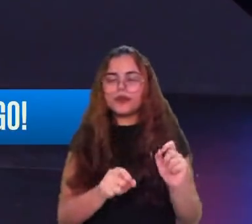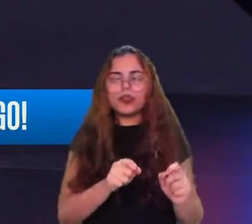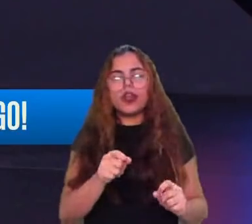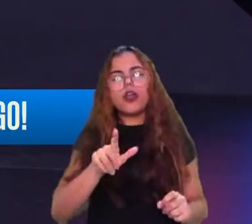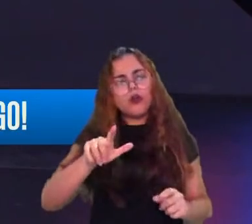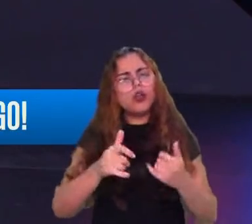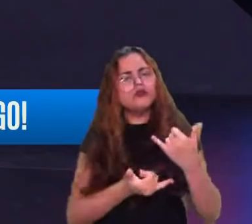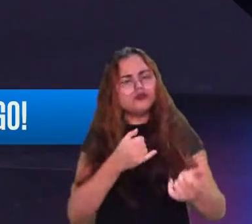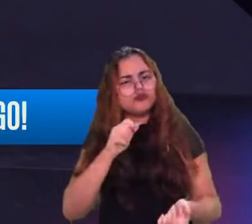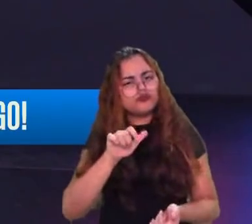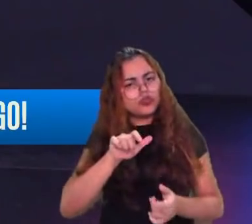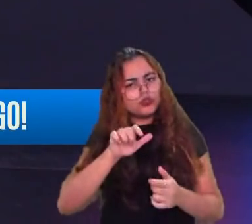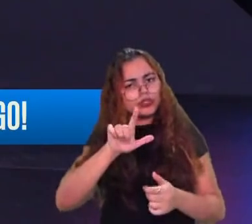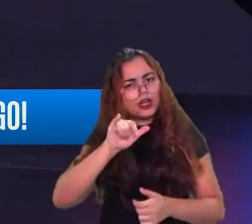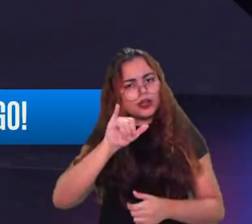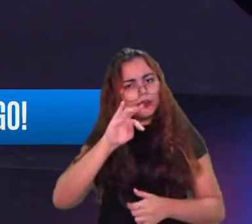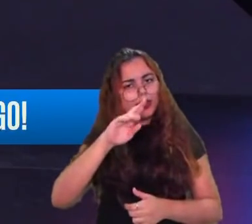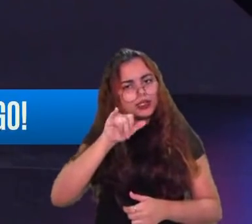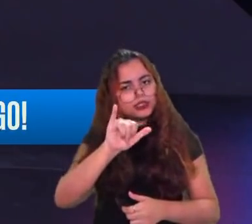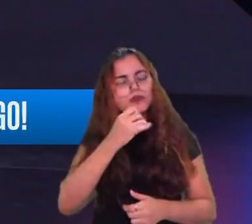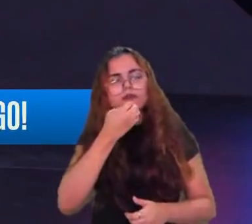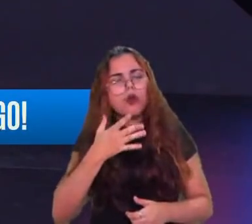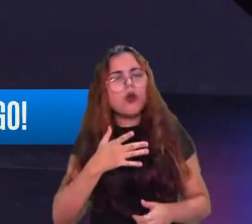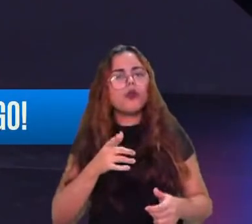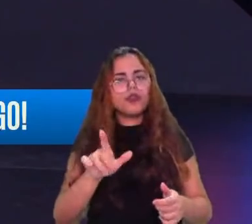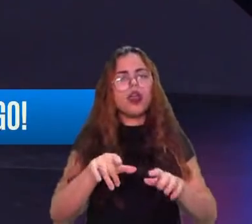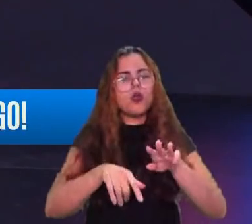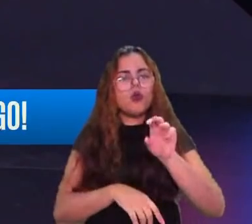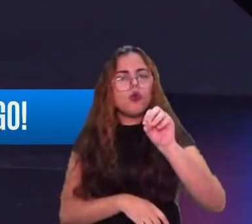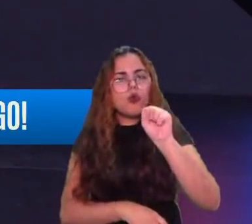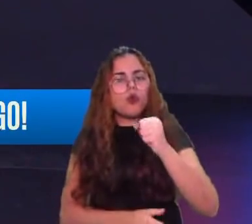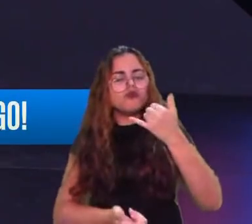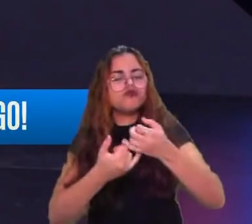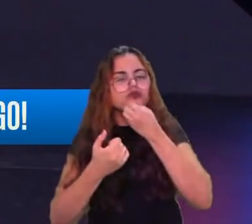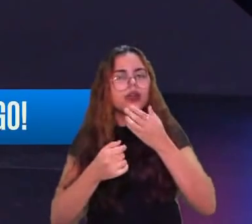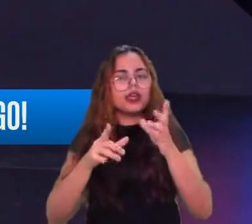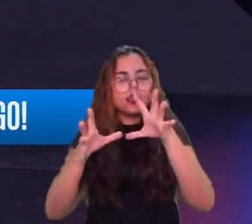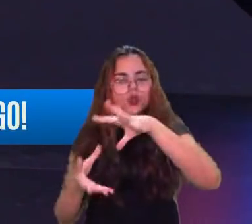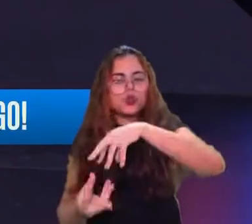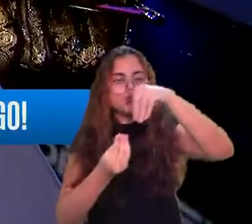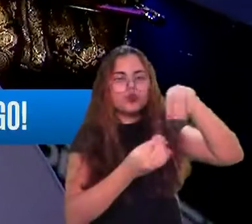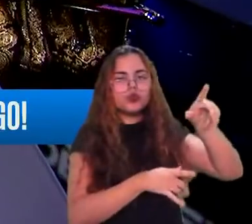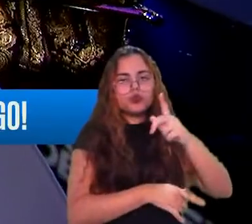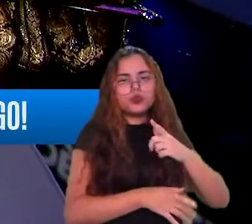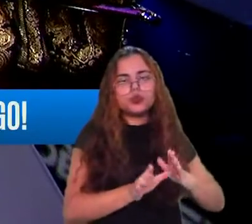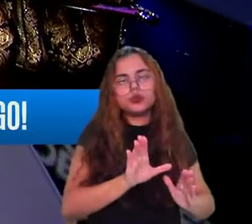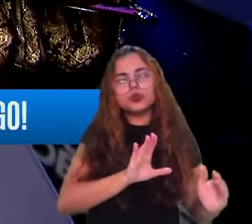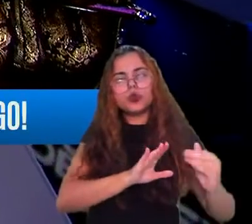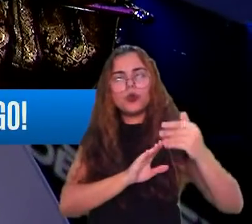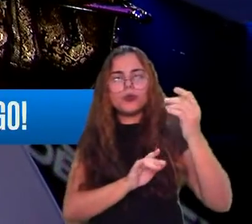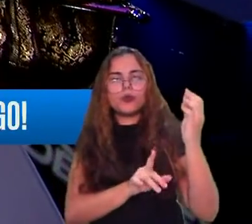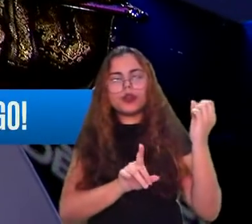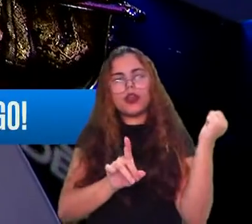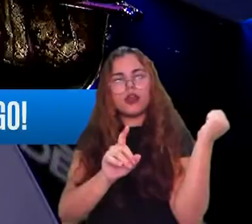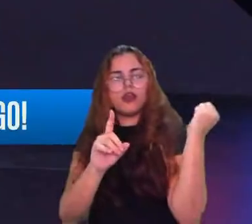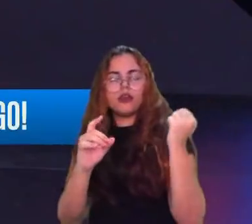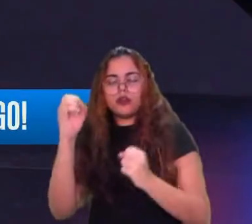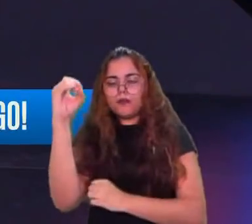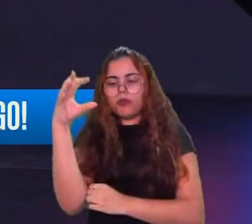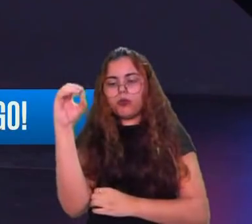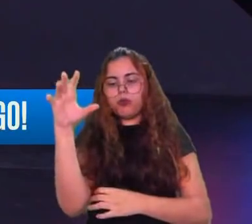boa lá pro topo, fez lives interessantes, mas o jogo simplesmente deu uma leve azedadinha no mid-game, Teve jogadas